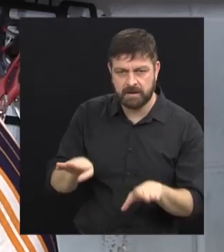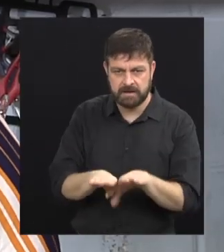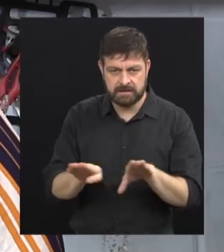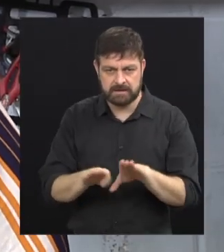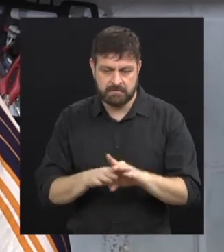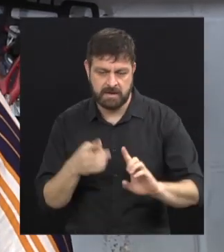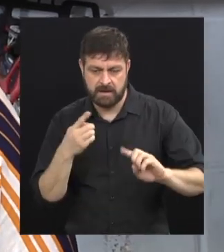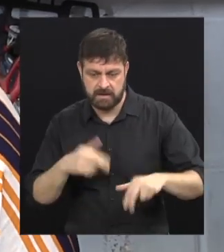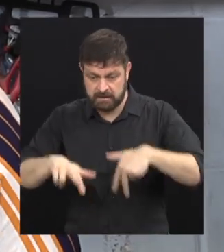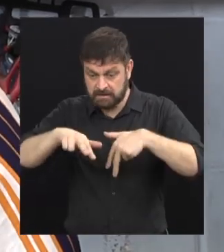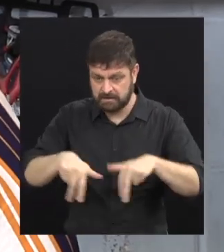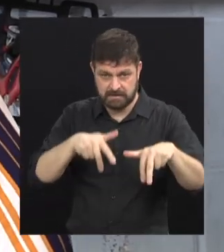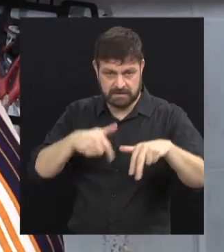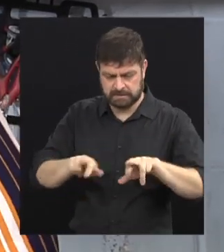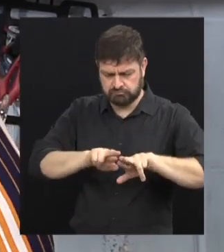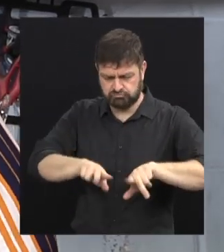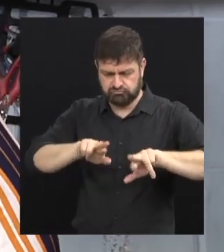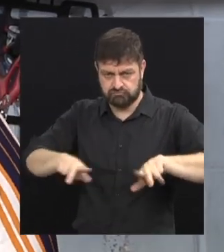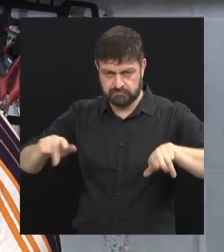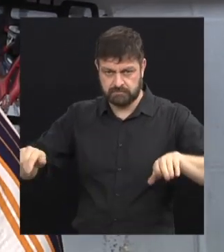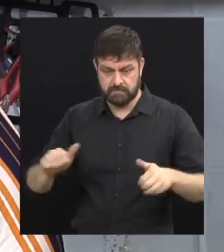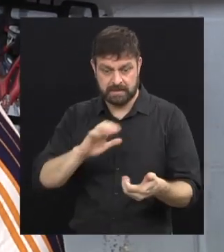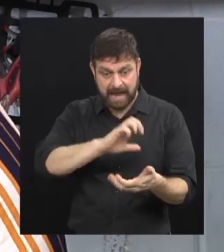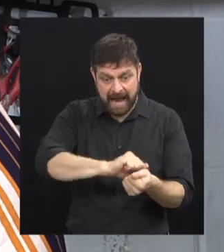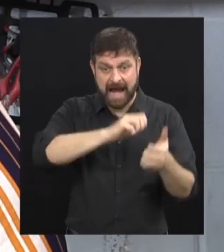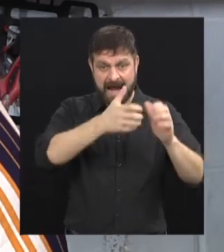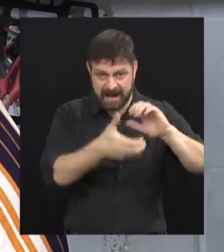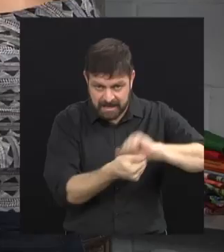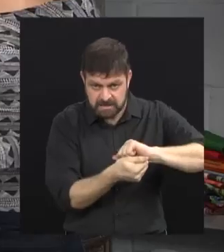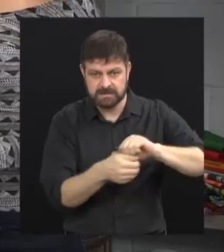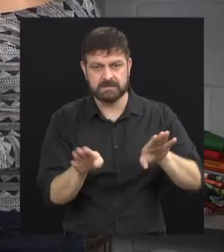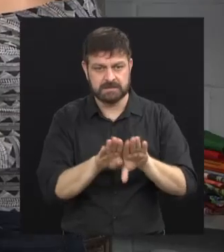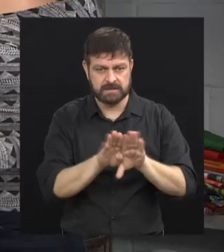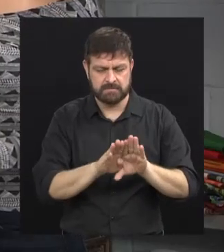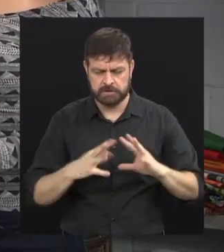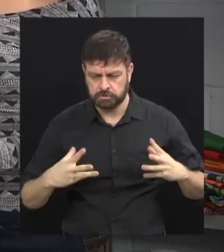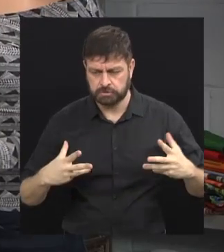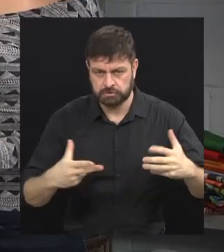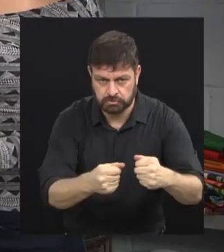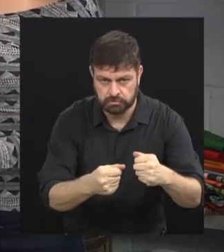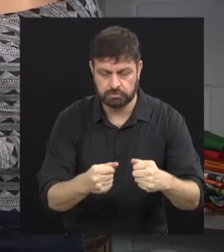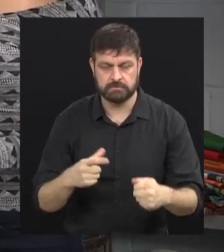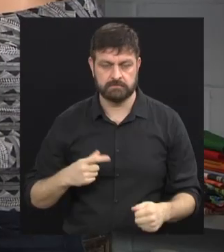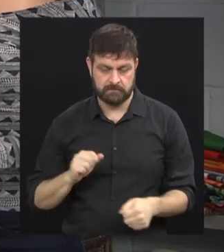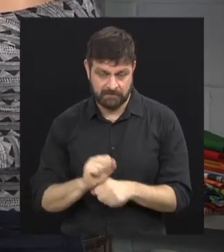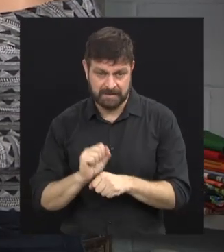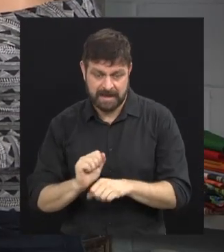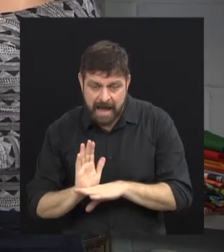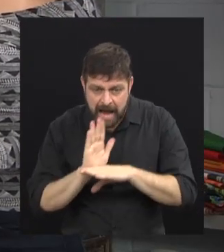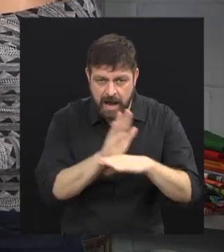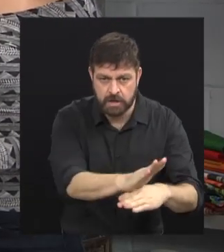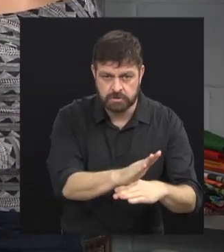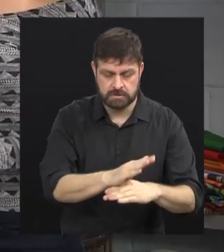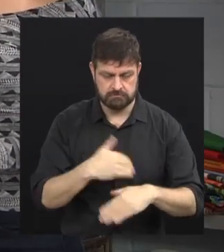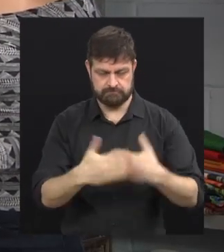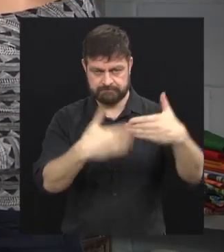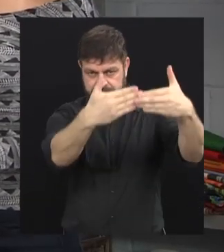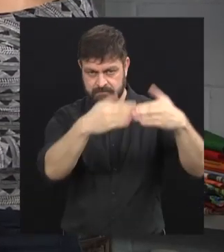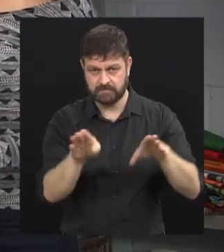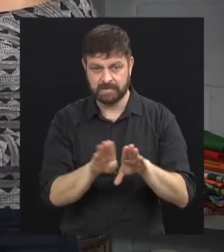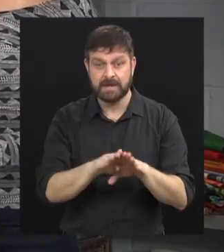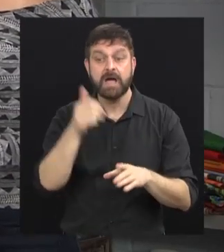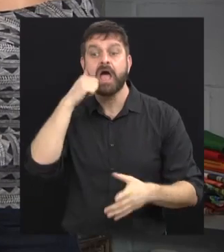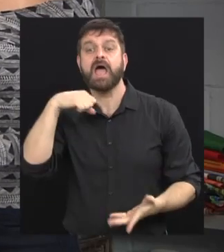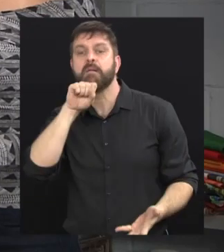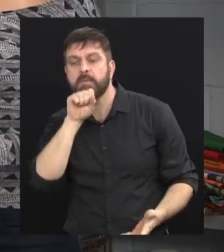ritmos, né? Que nós temos. Temos a atividade artística, né? Então, tudo isso colabora para o desenvolvimento dele.